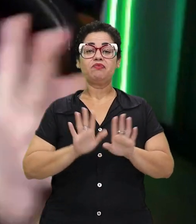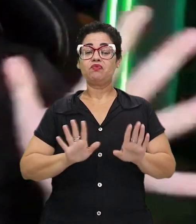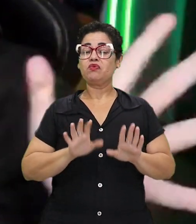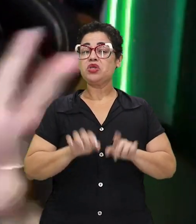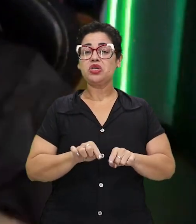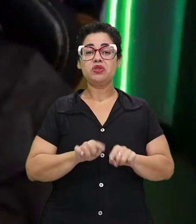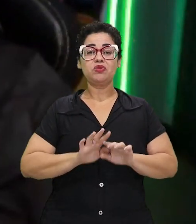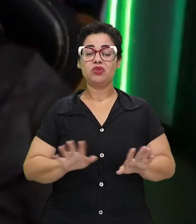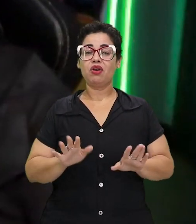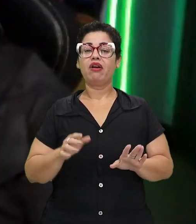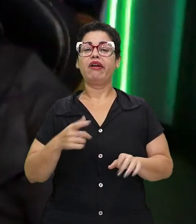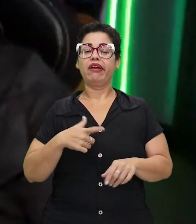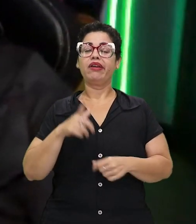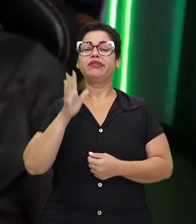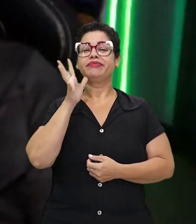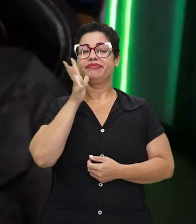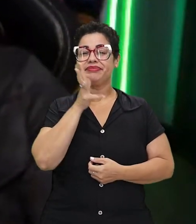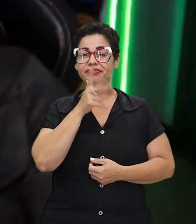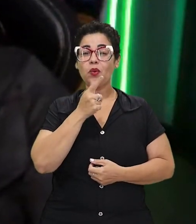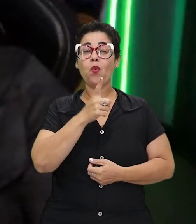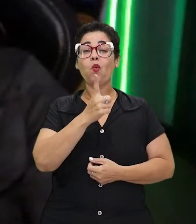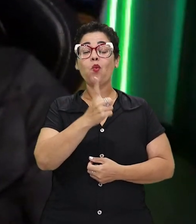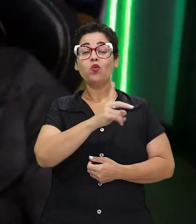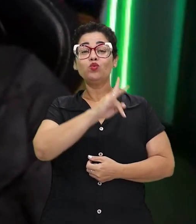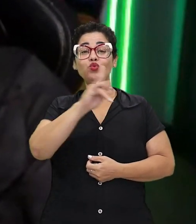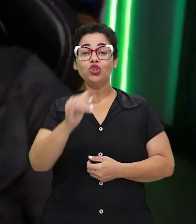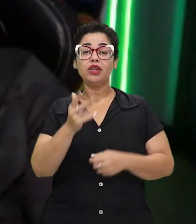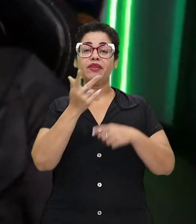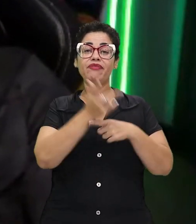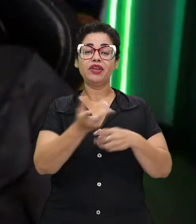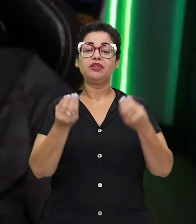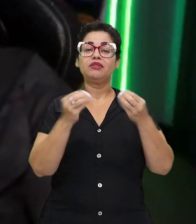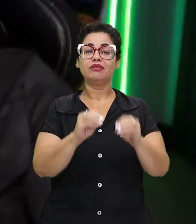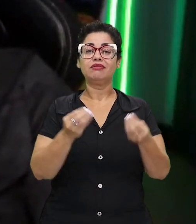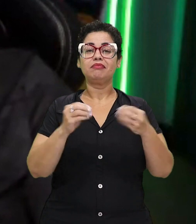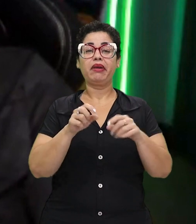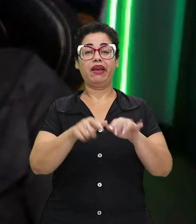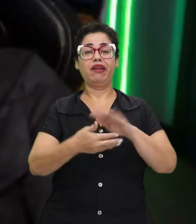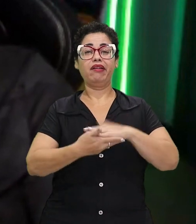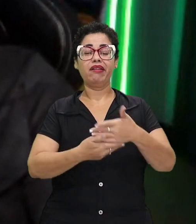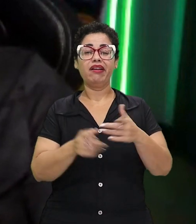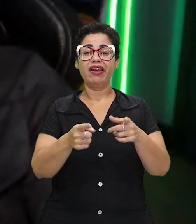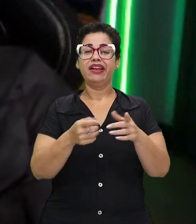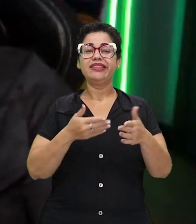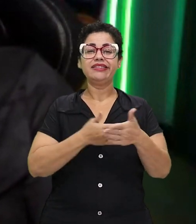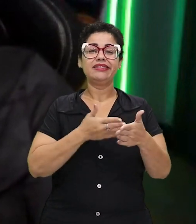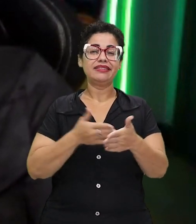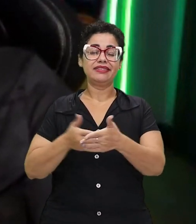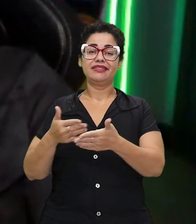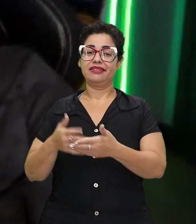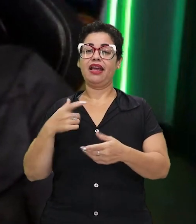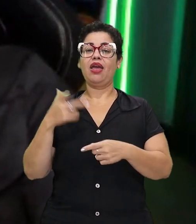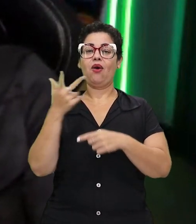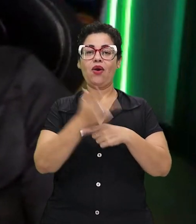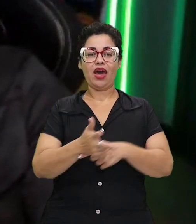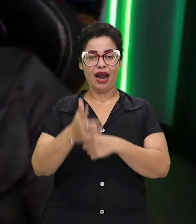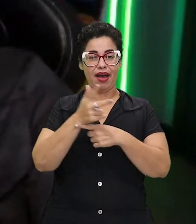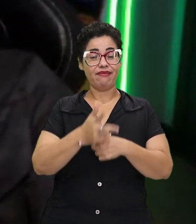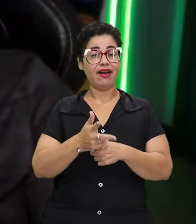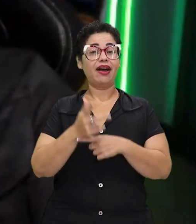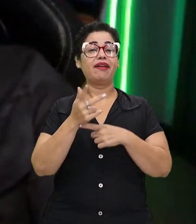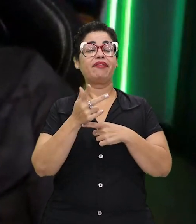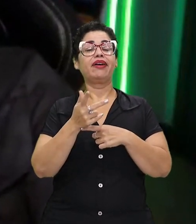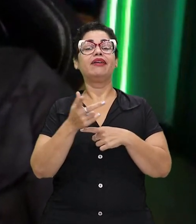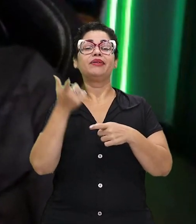era nisso que eu fazia. Eu custava fazer um vídeo por dia, porque esse notebook era muito limitado. Então, eu gravava um